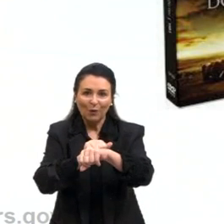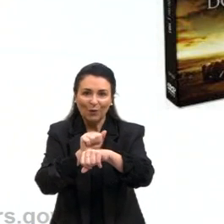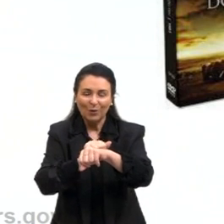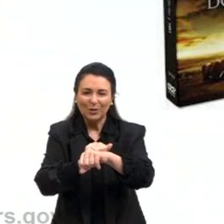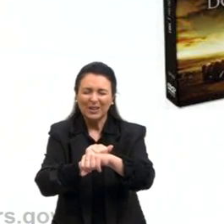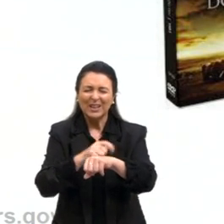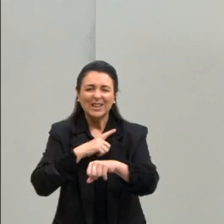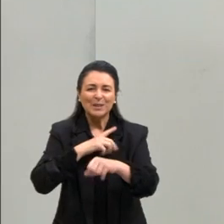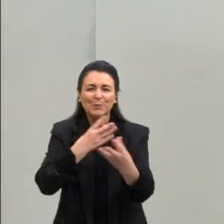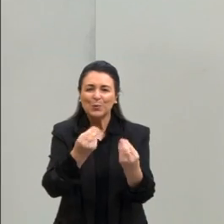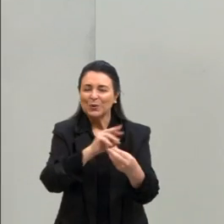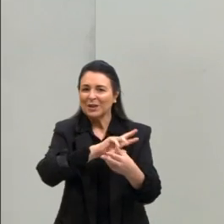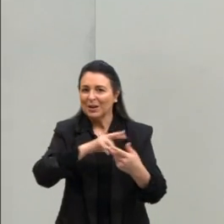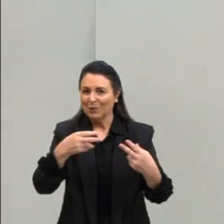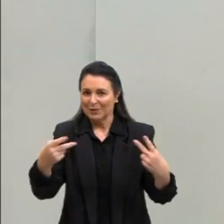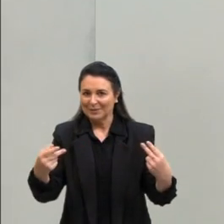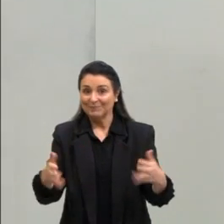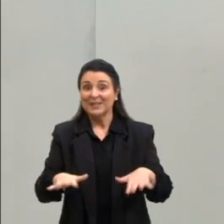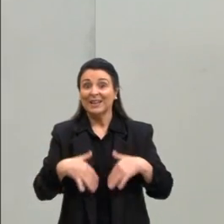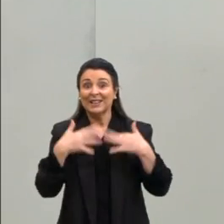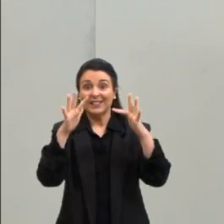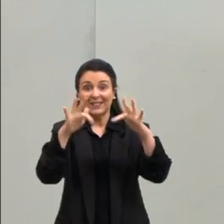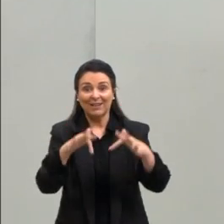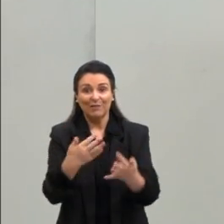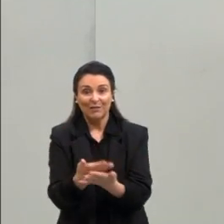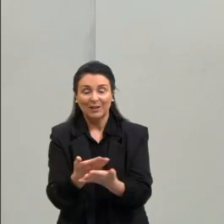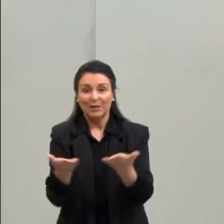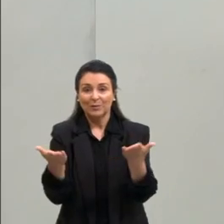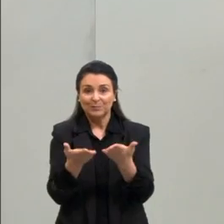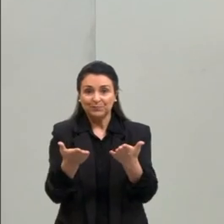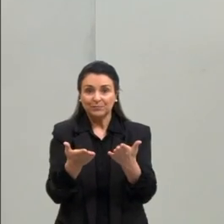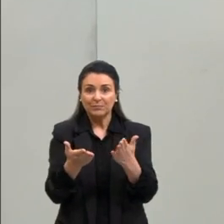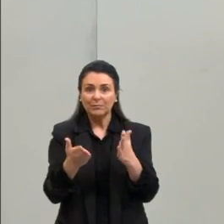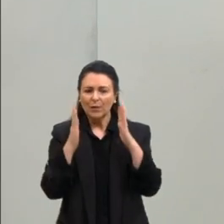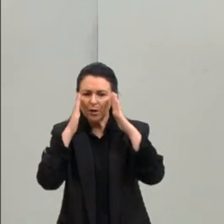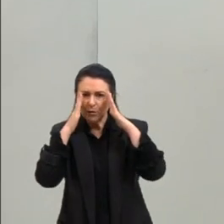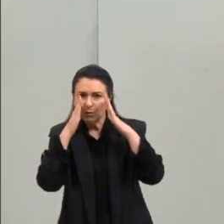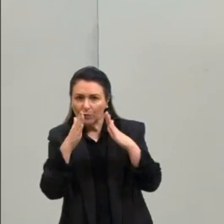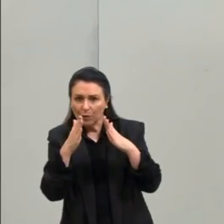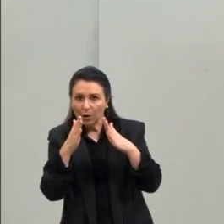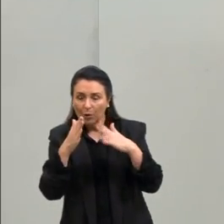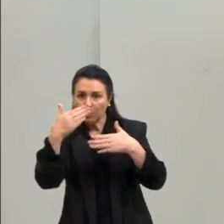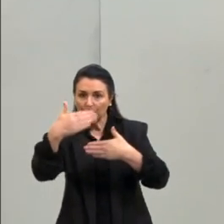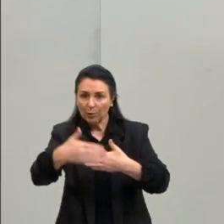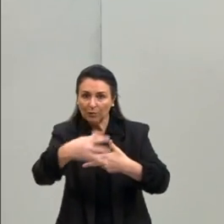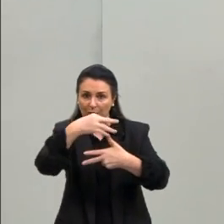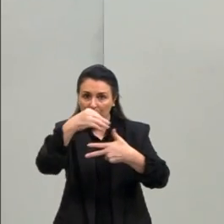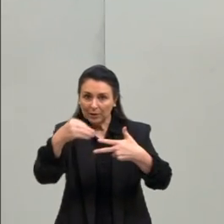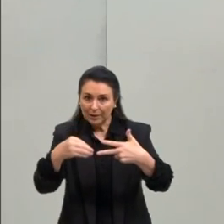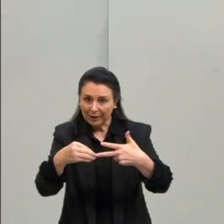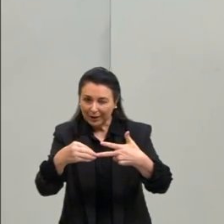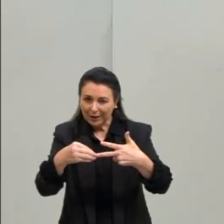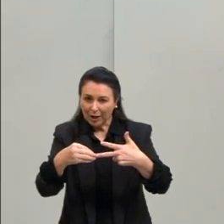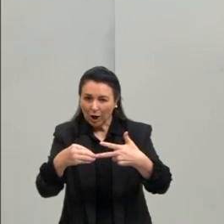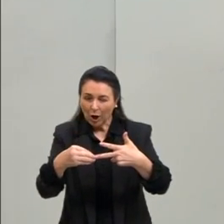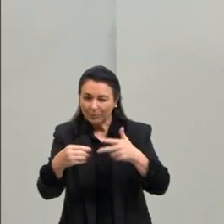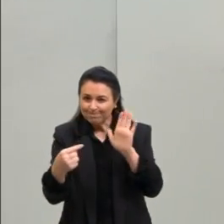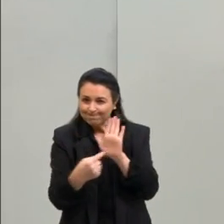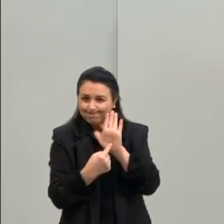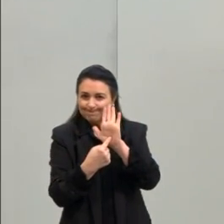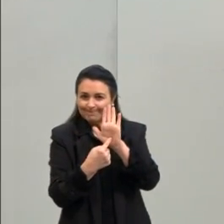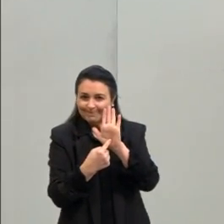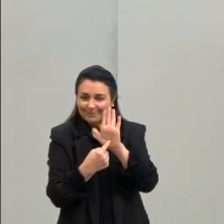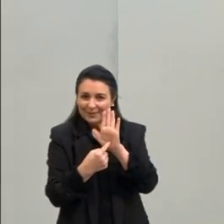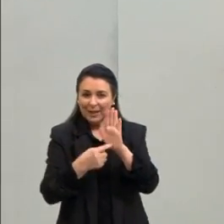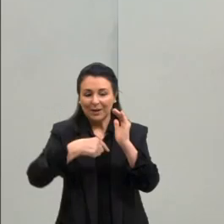Então, pessoal, nós vamos ficando por aqui e foca lá na prova do Enem, te liga nas pinturas